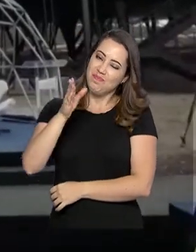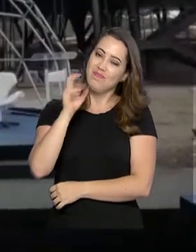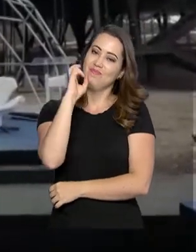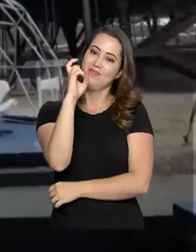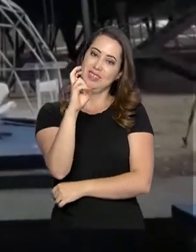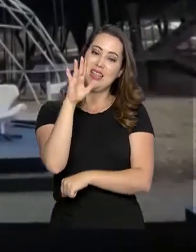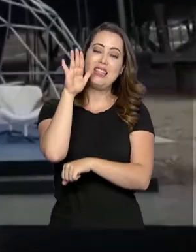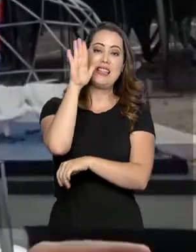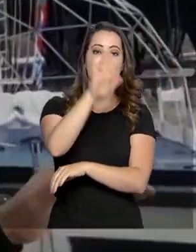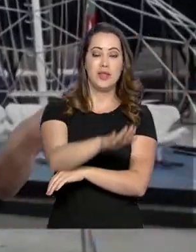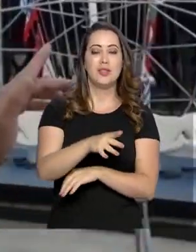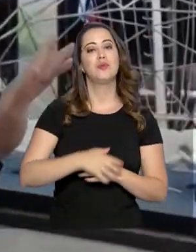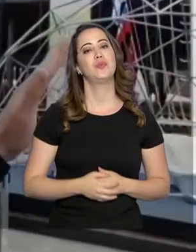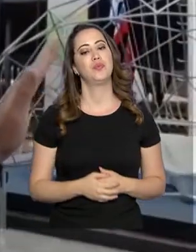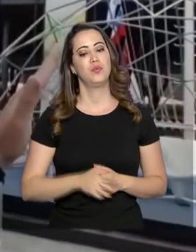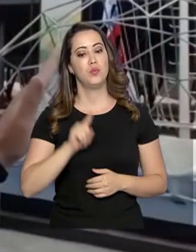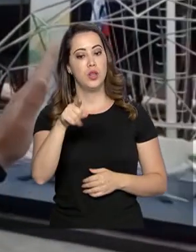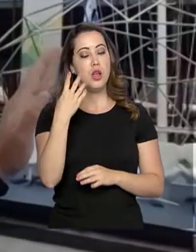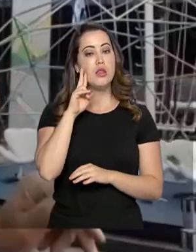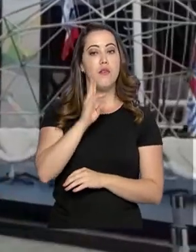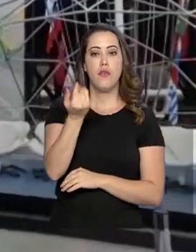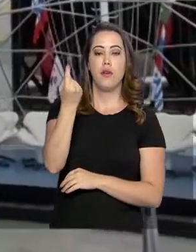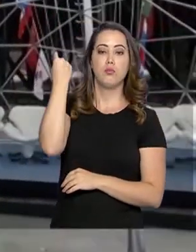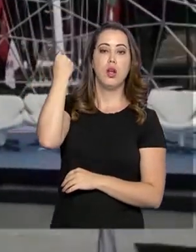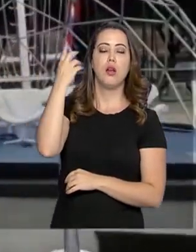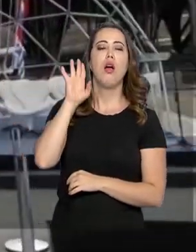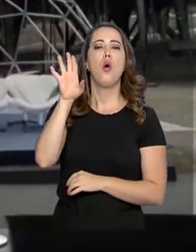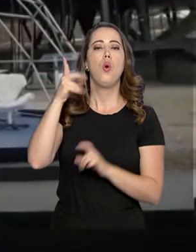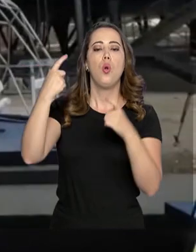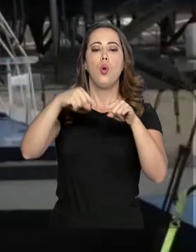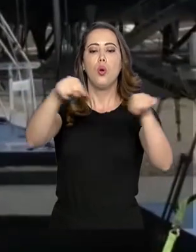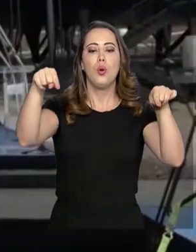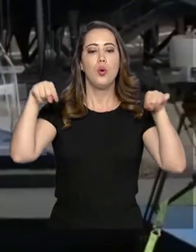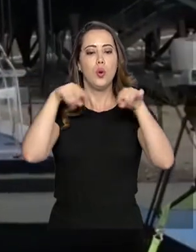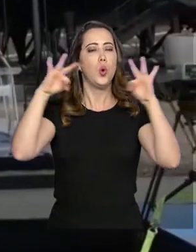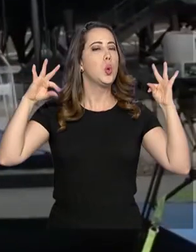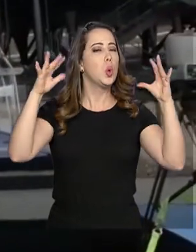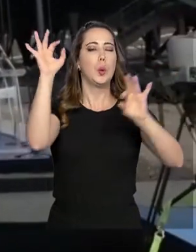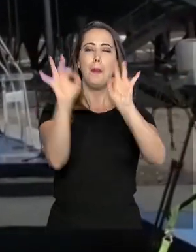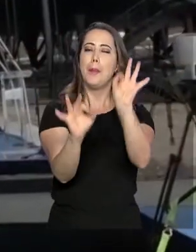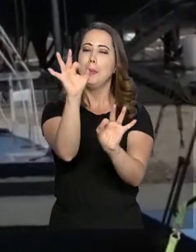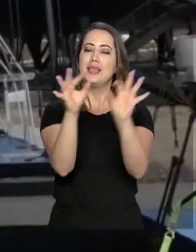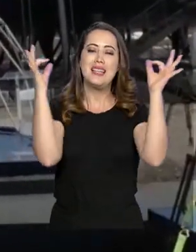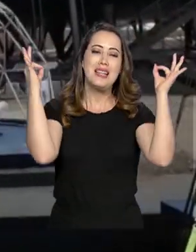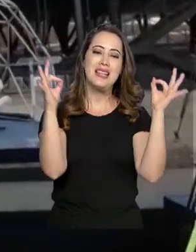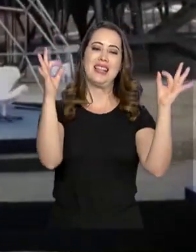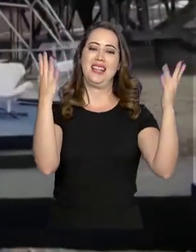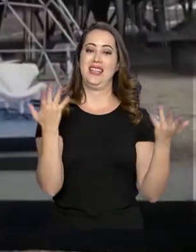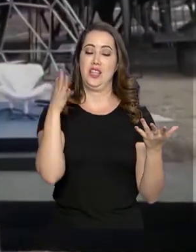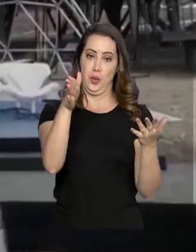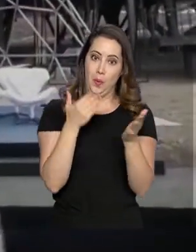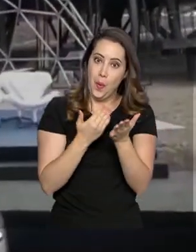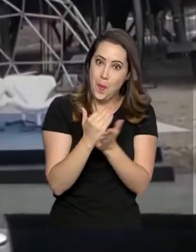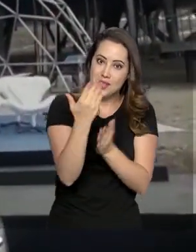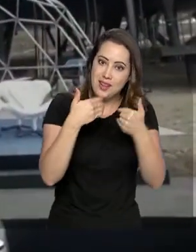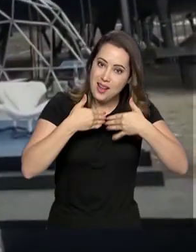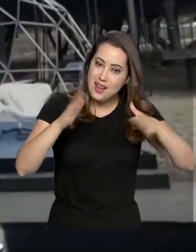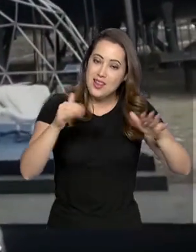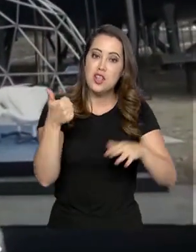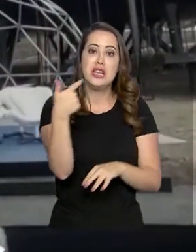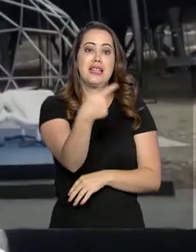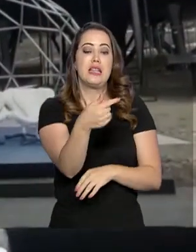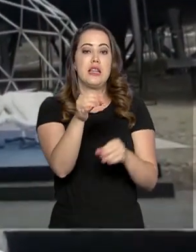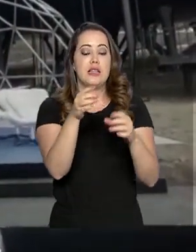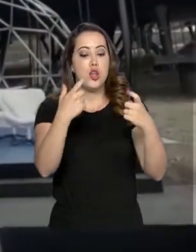das 5 horas da tarde. Lá ao fundo, a Estação Comandante Ferraz está completamente pronta para ser reinaugurada em seus 17